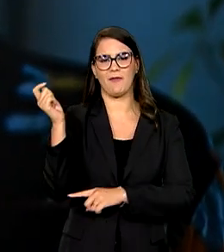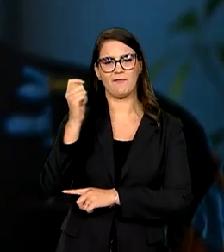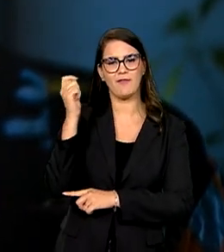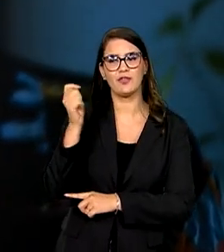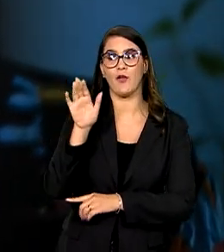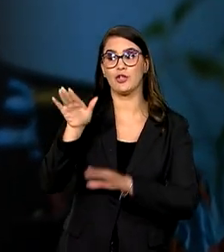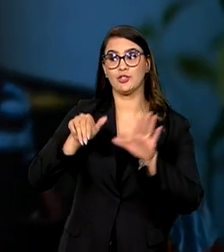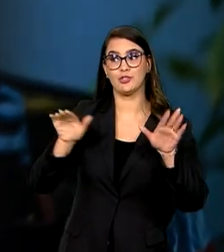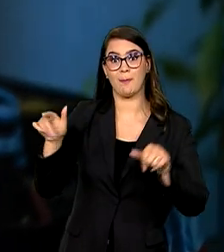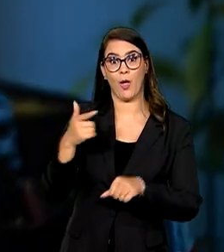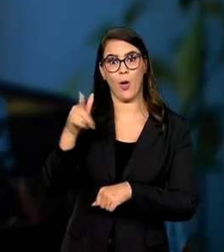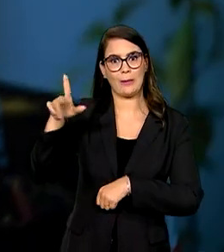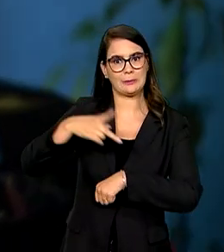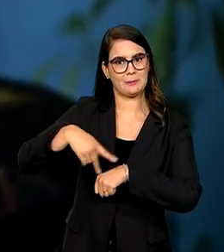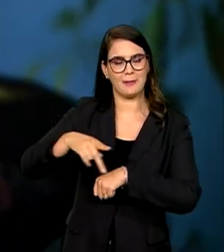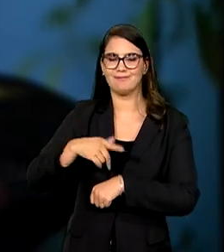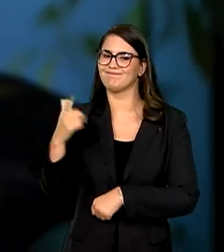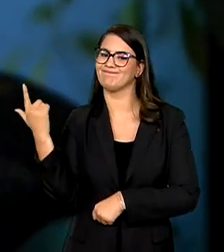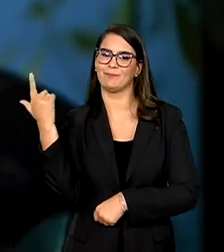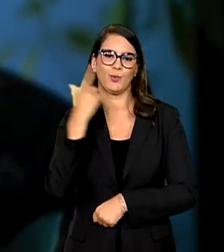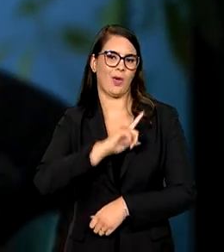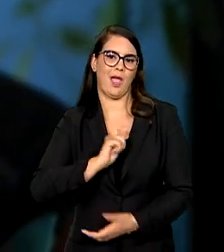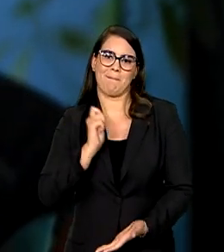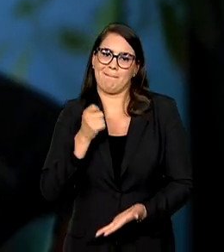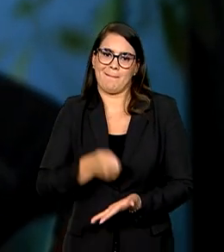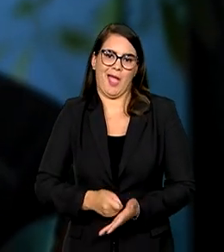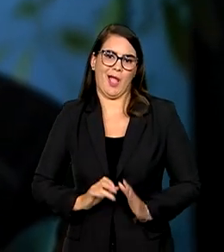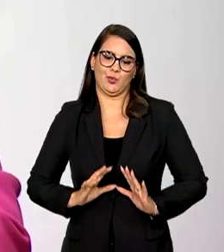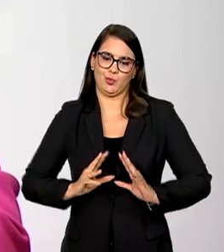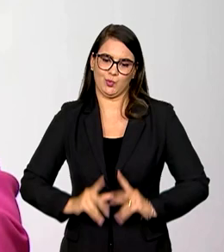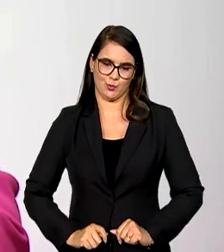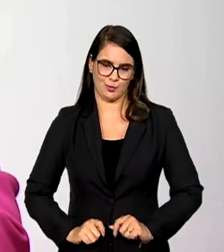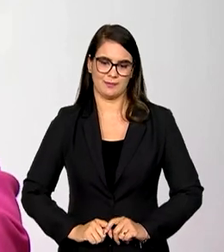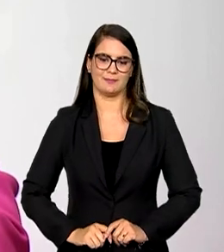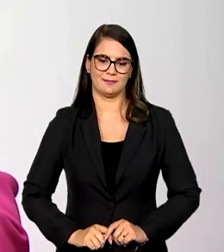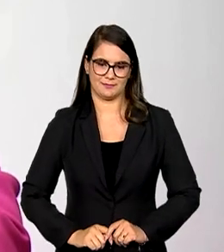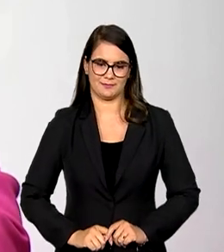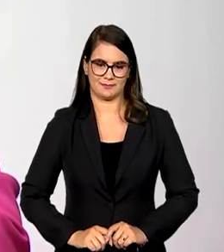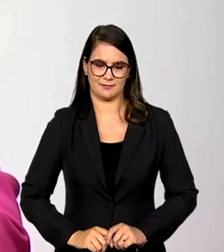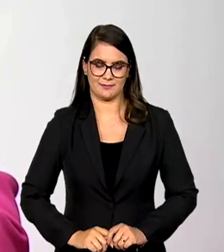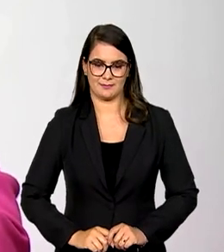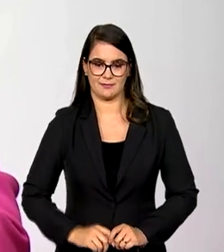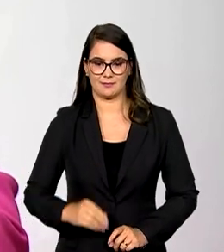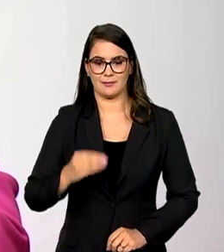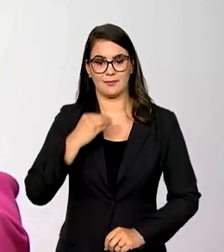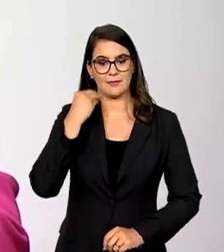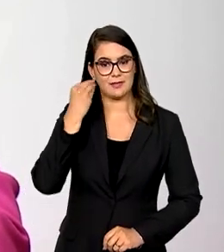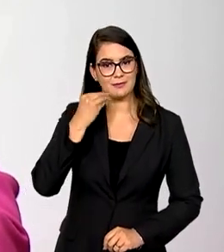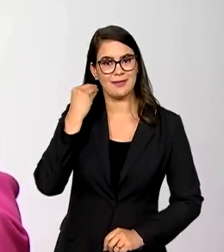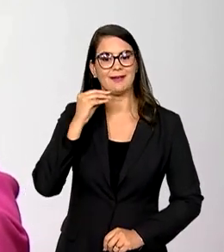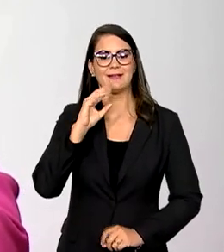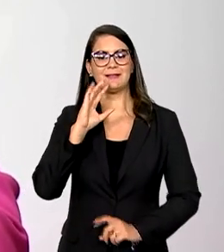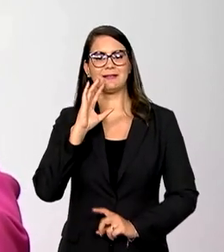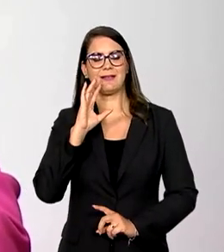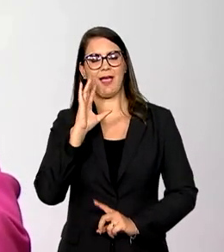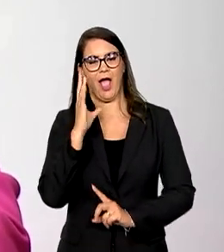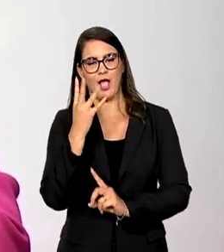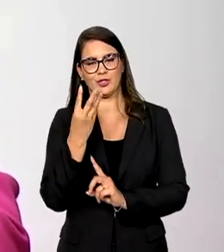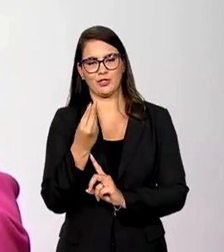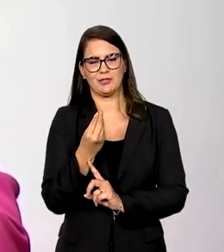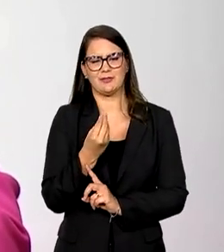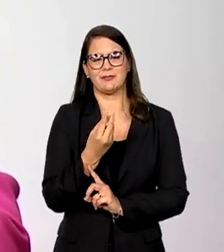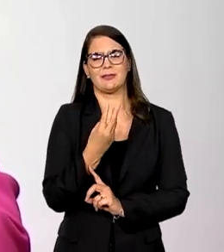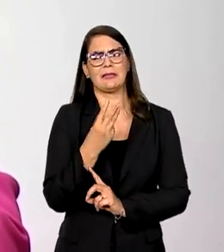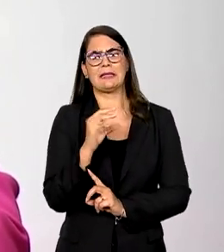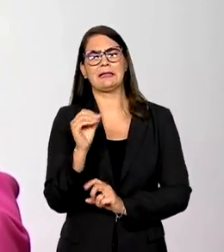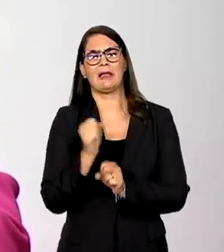outros países e que não conseguem cobrir os custos da viagem. Eu, da minha experiência como artista nesses 30 e tantos anos de